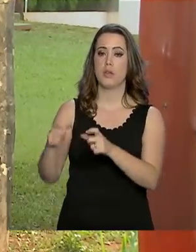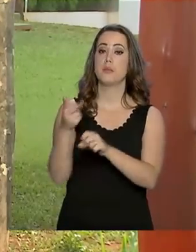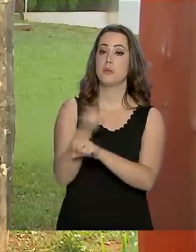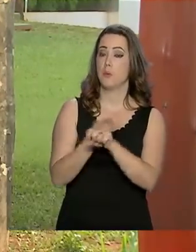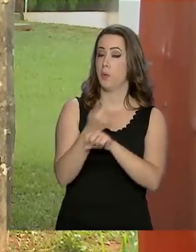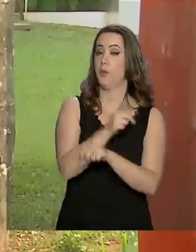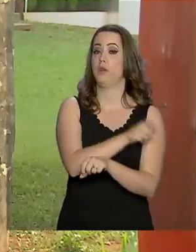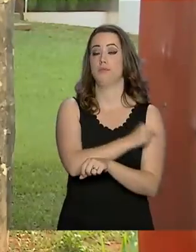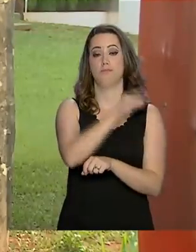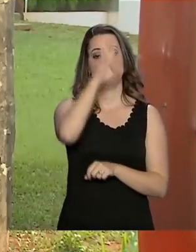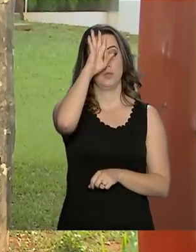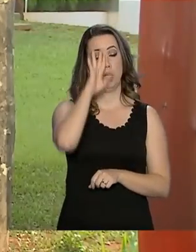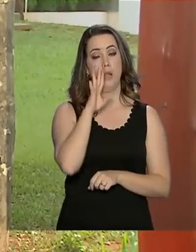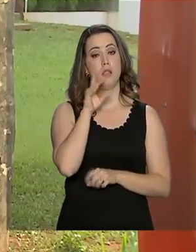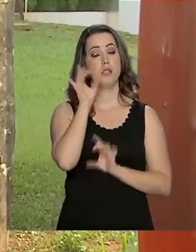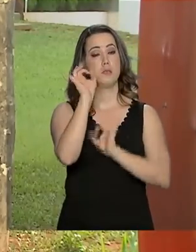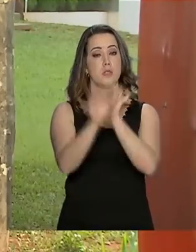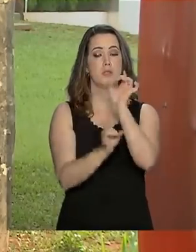amarela.